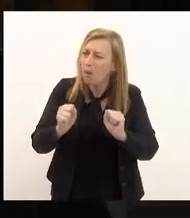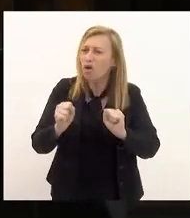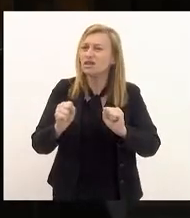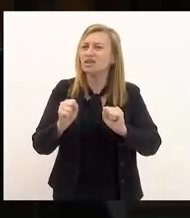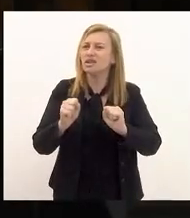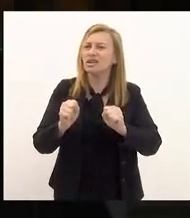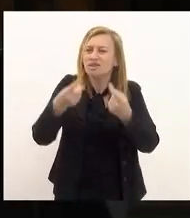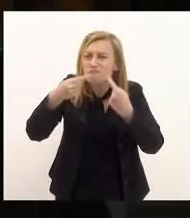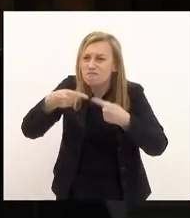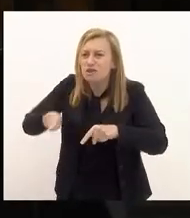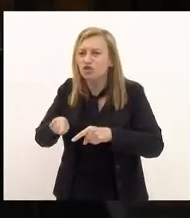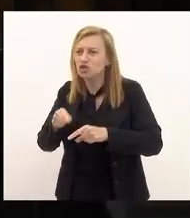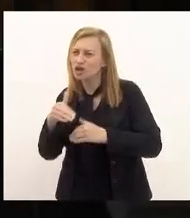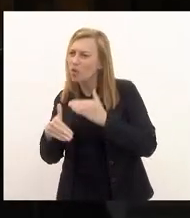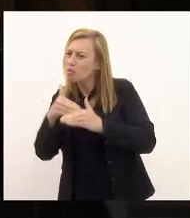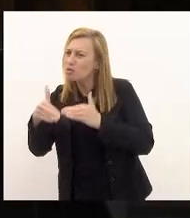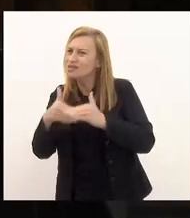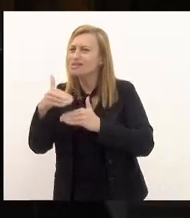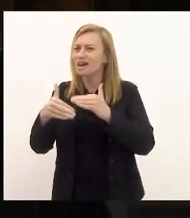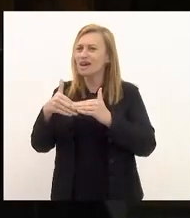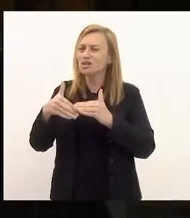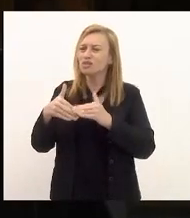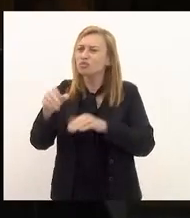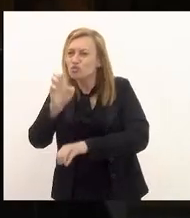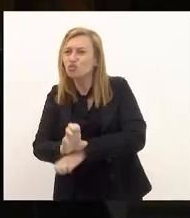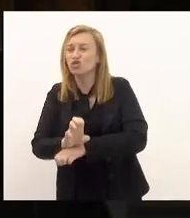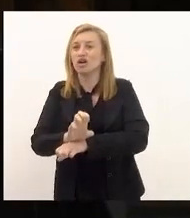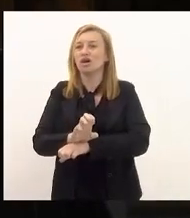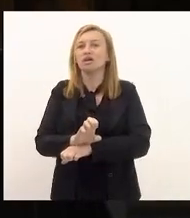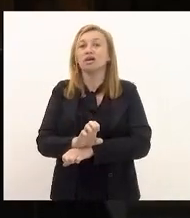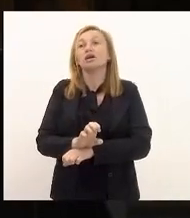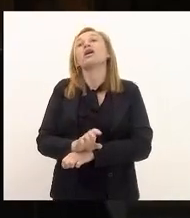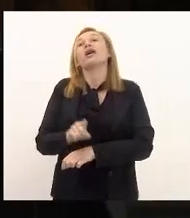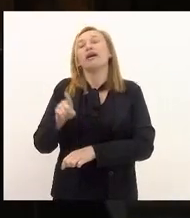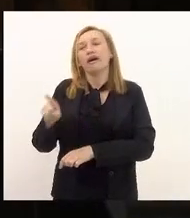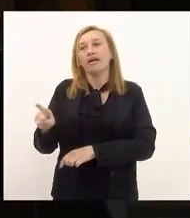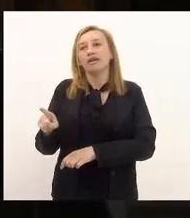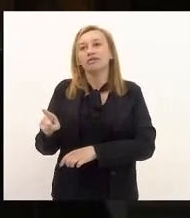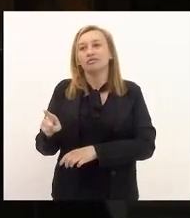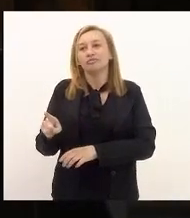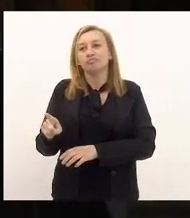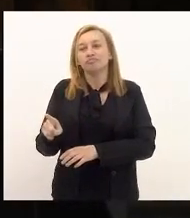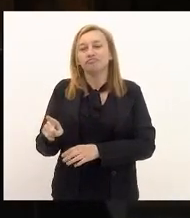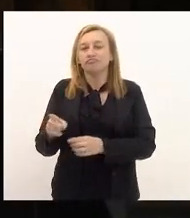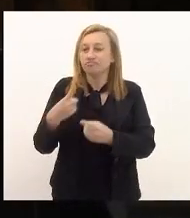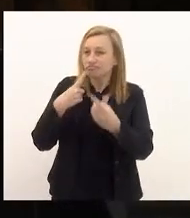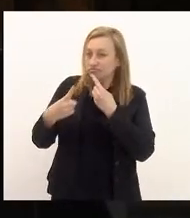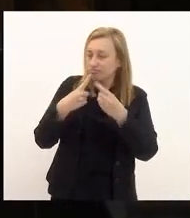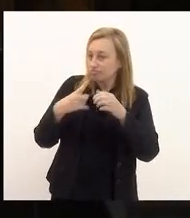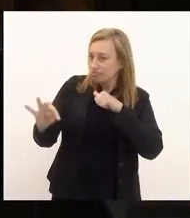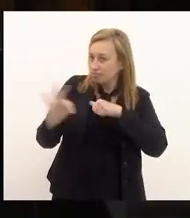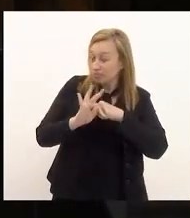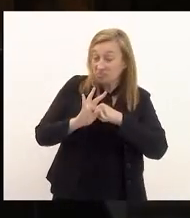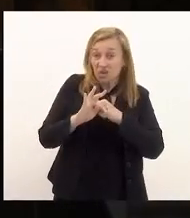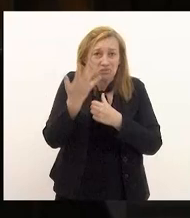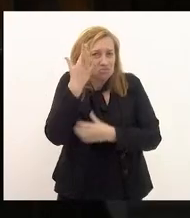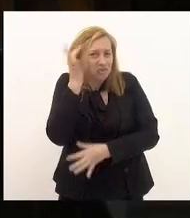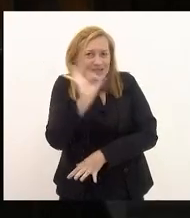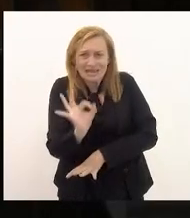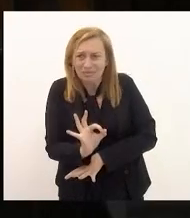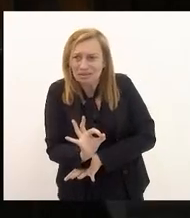afetar o processo de reedificação desse estado mas ela se esquiva de discutir tecnicamente até porque não sabe